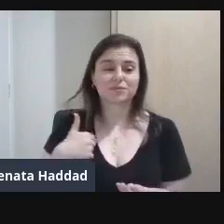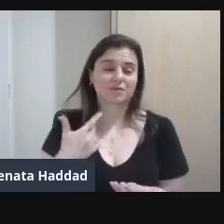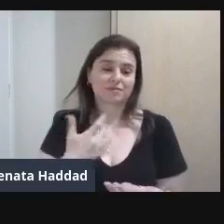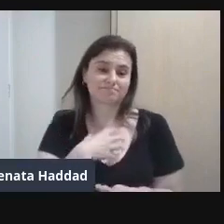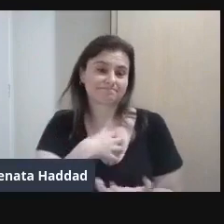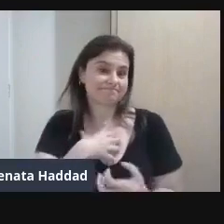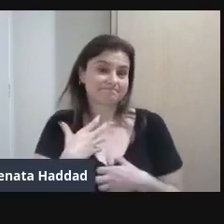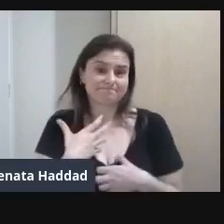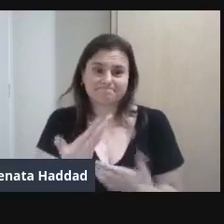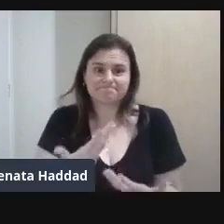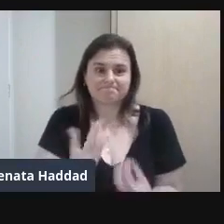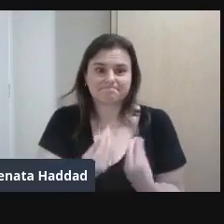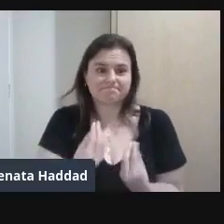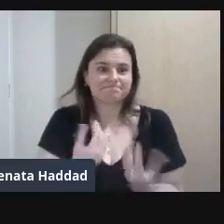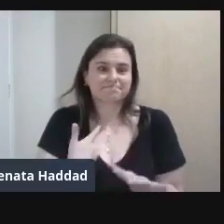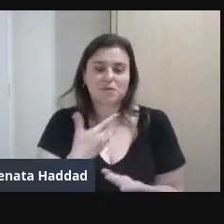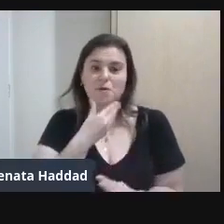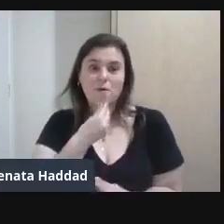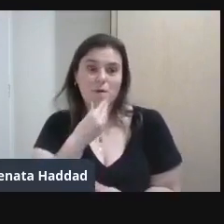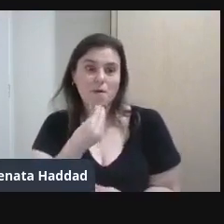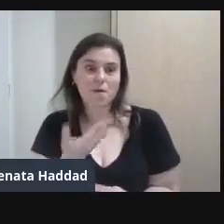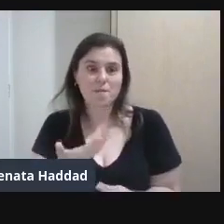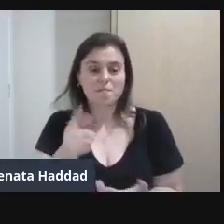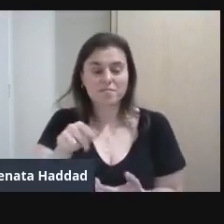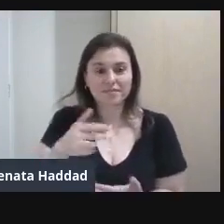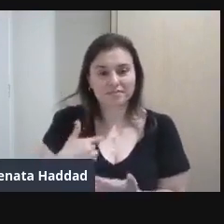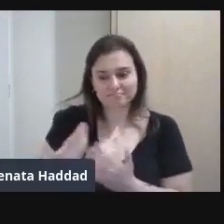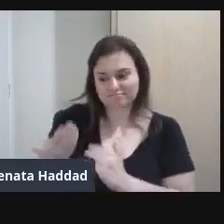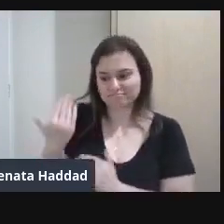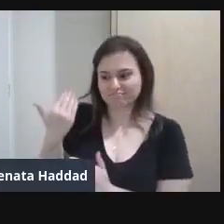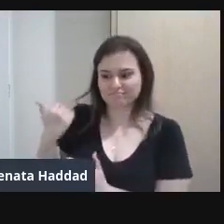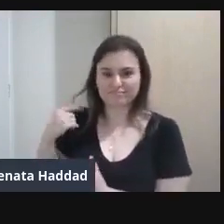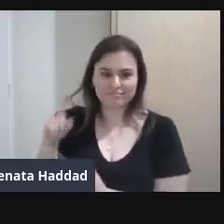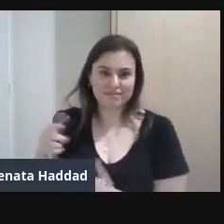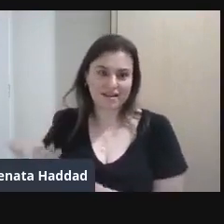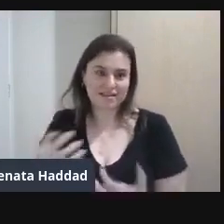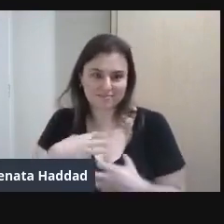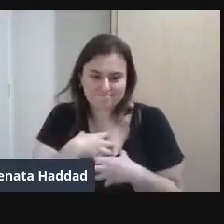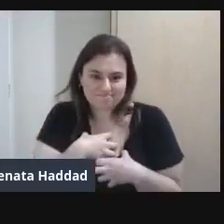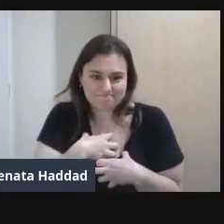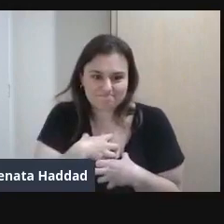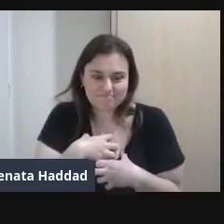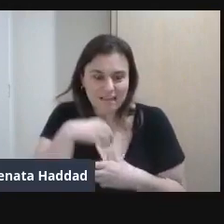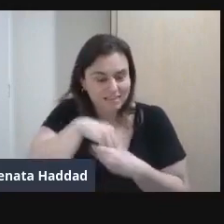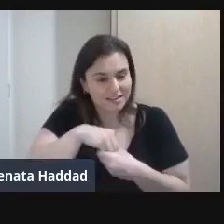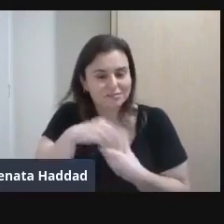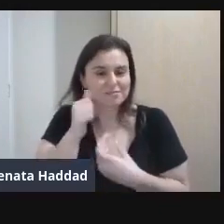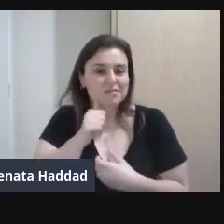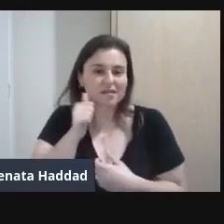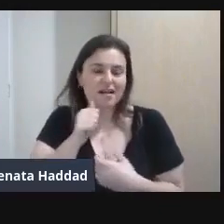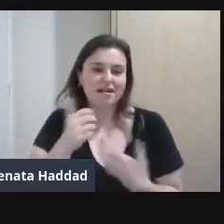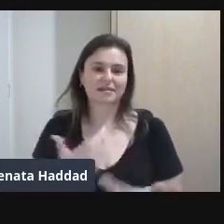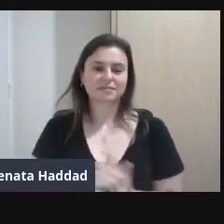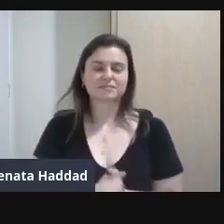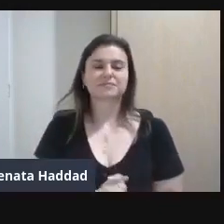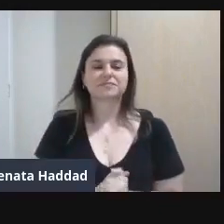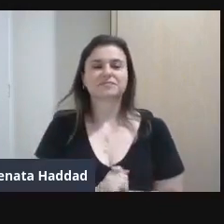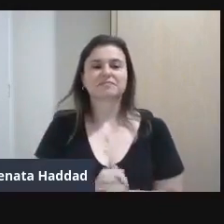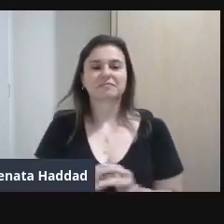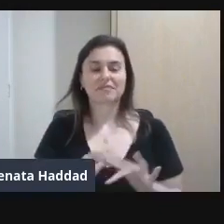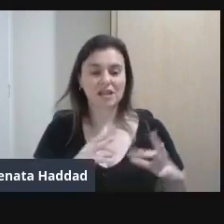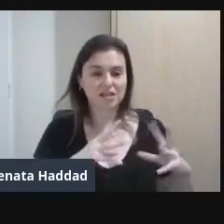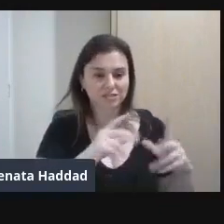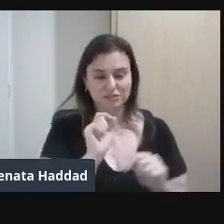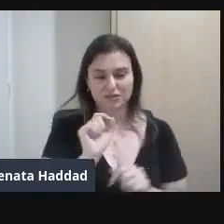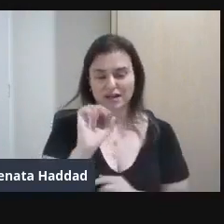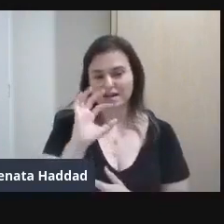Não tem como É ancestral Tá aqui em nós Esse sentimento Nessa sensação E tudo que